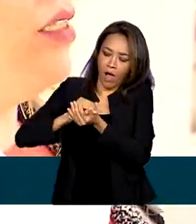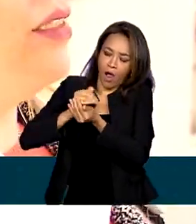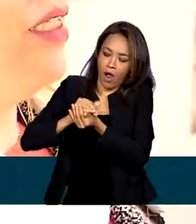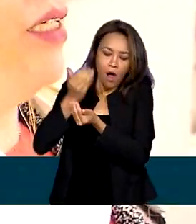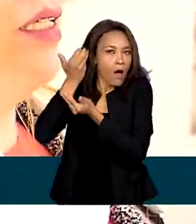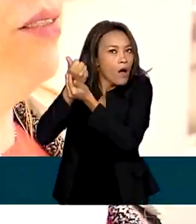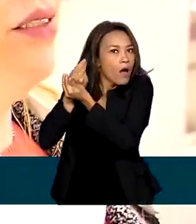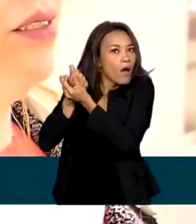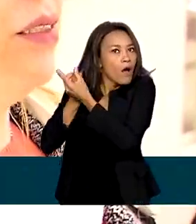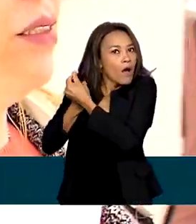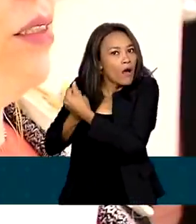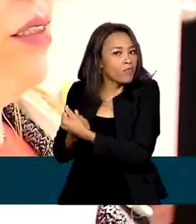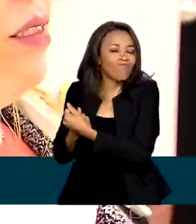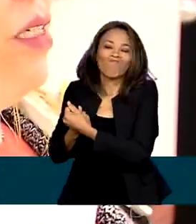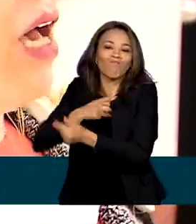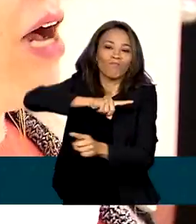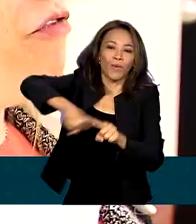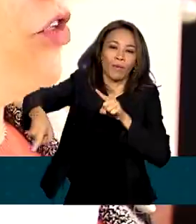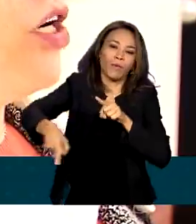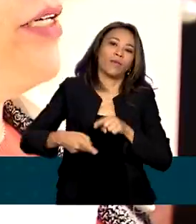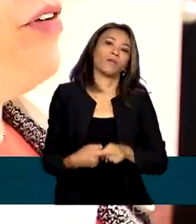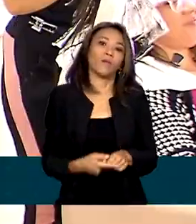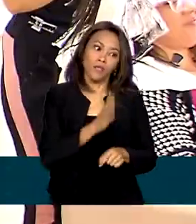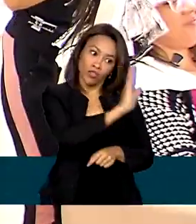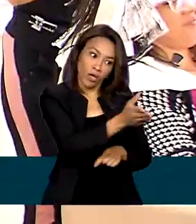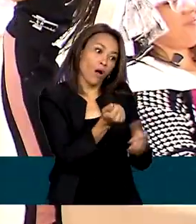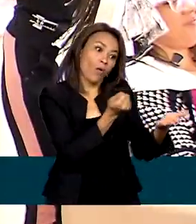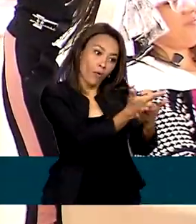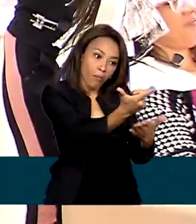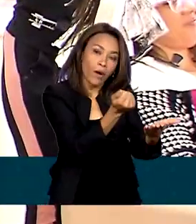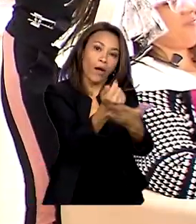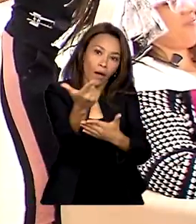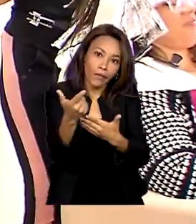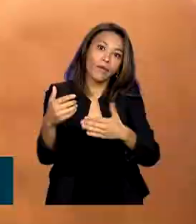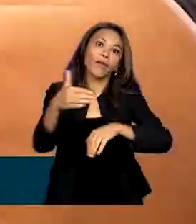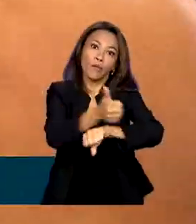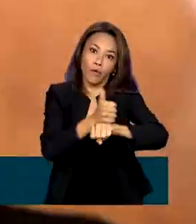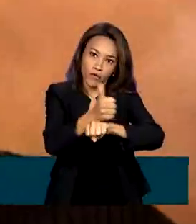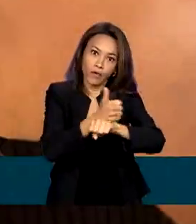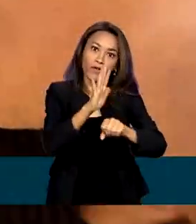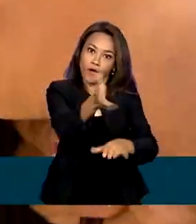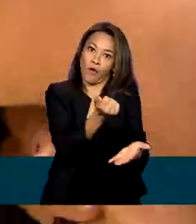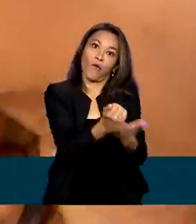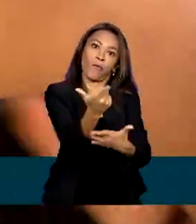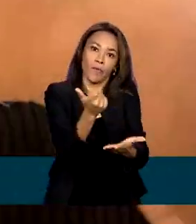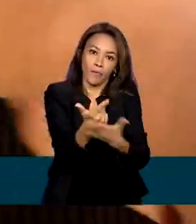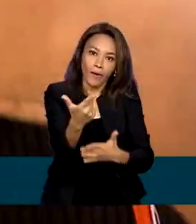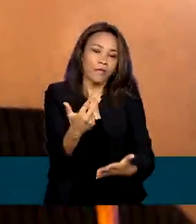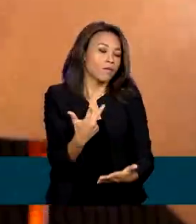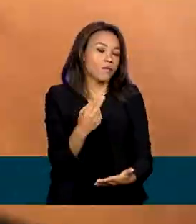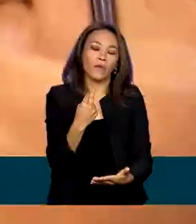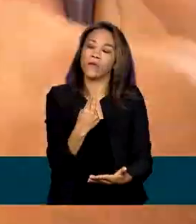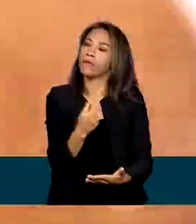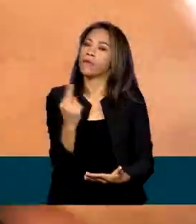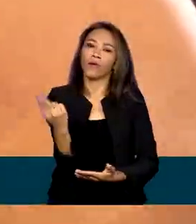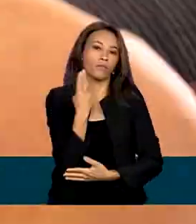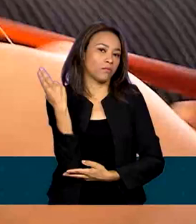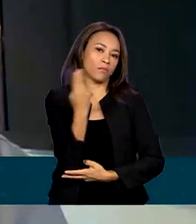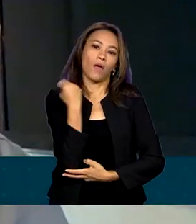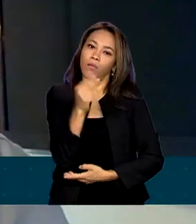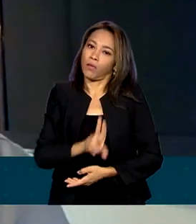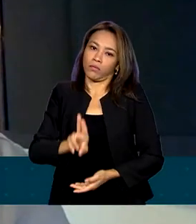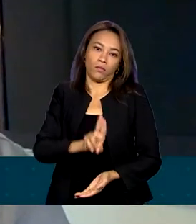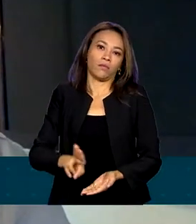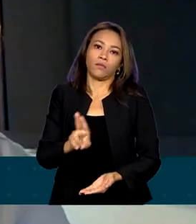E os produtos já adquiridos pelos consumidores e profissionais da beleza não devem ser utilizados.